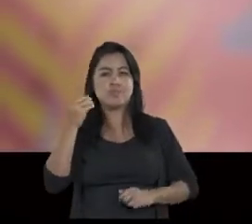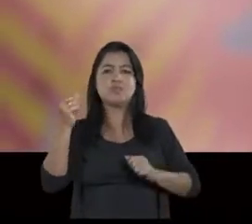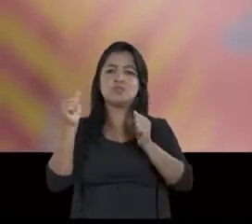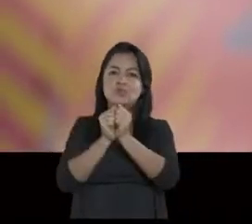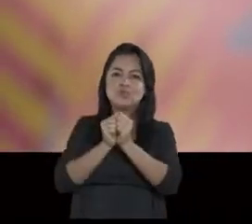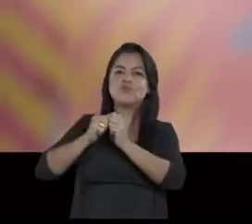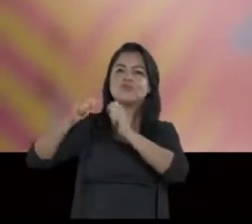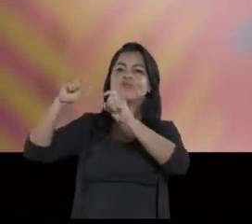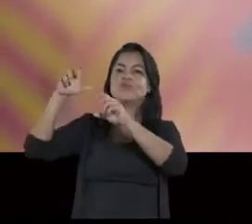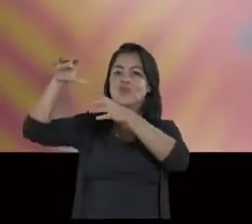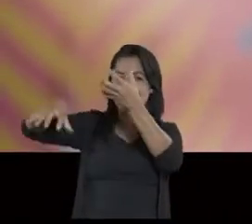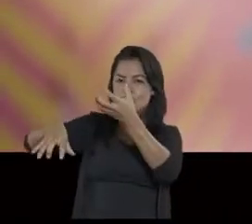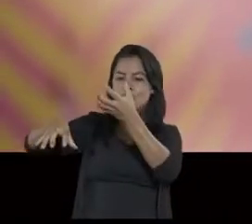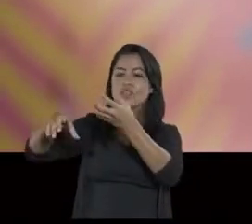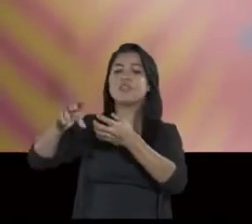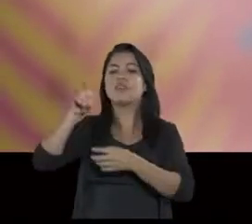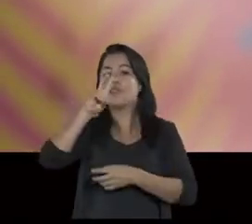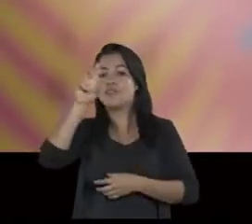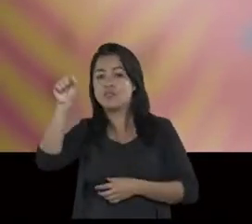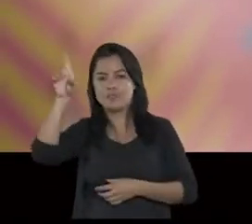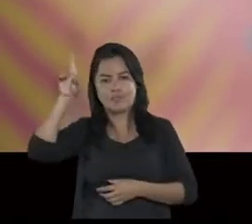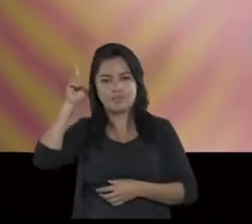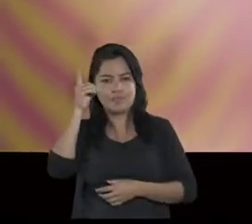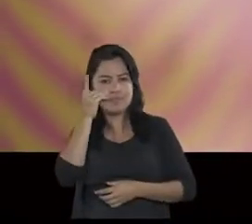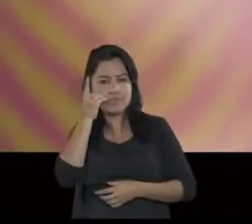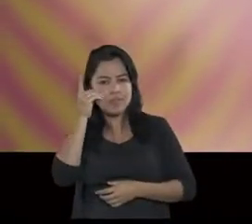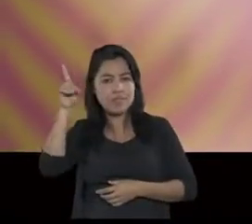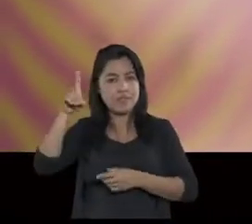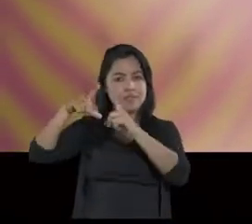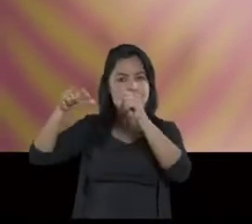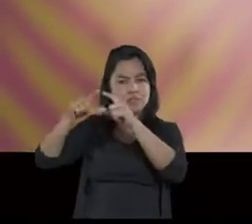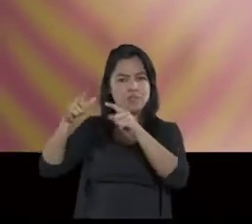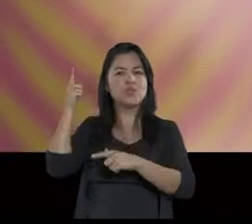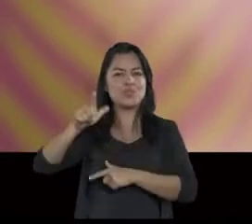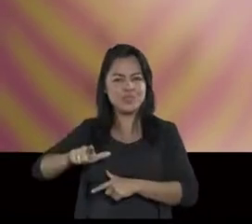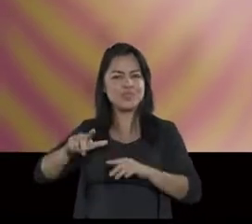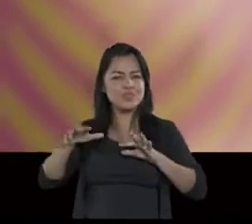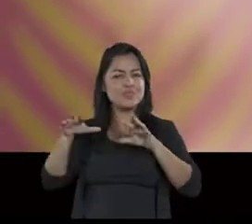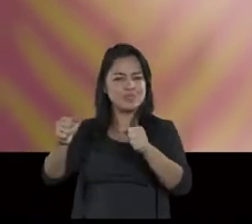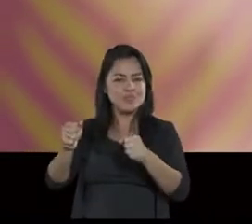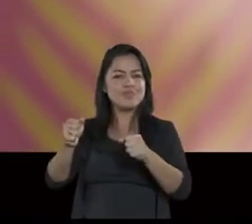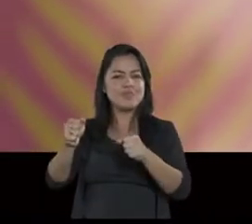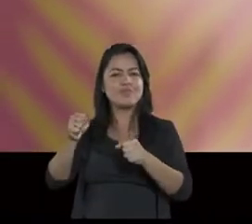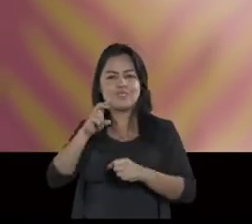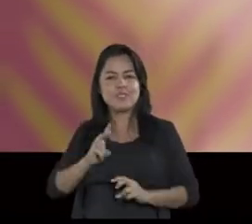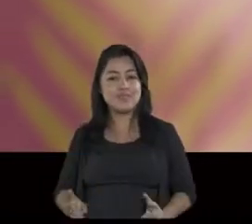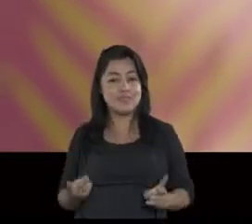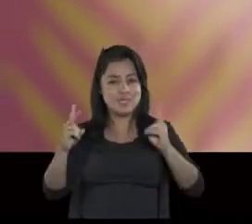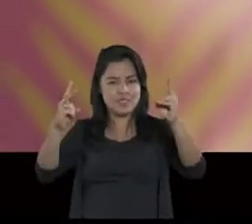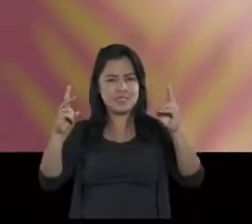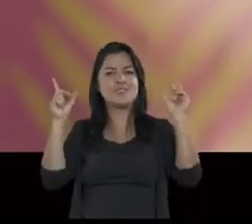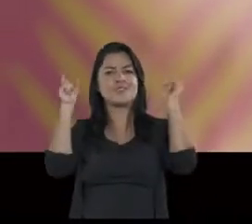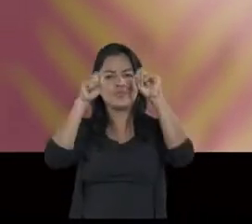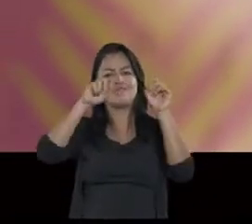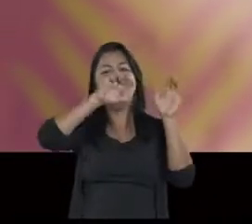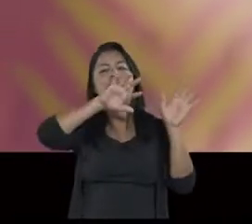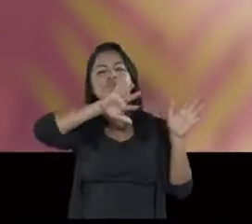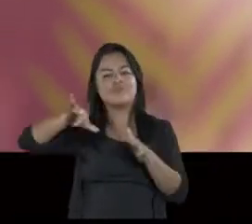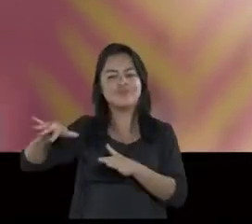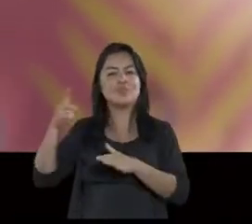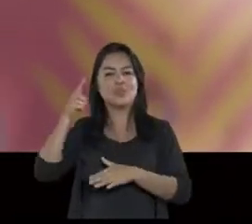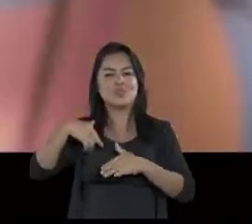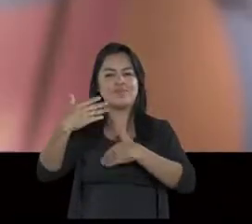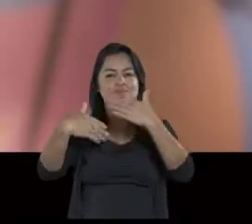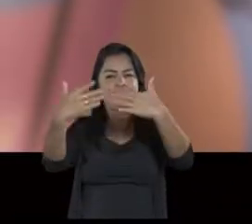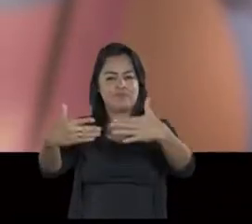com a bancada unida e com a força do Davi em Brasília, que poderemos preservar as conquistas, vencer as dificuldades e ir muito